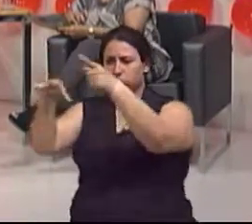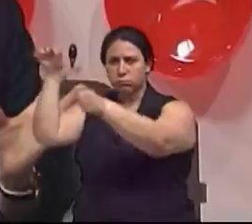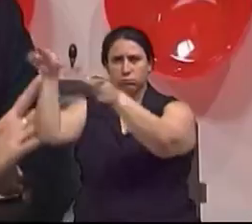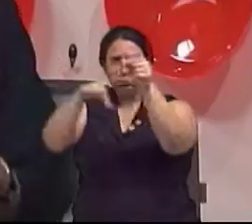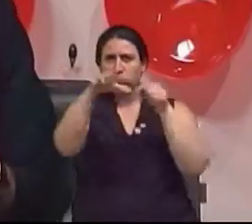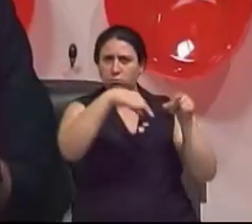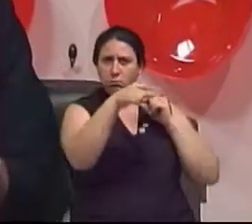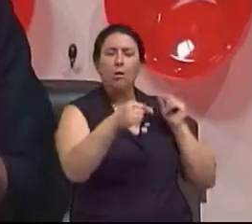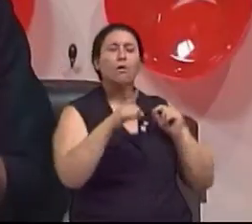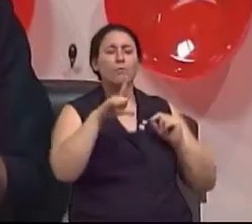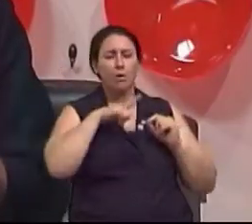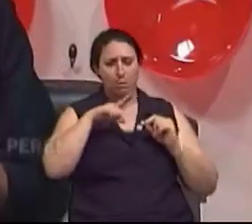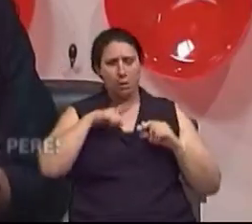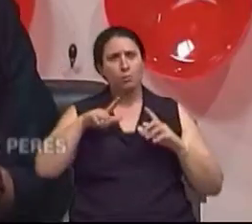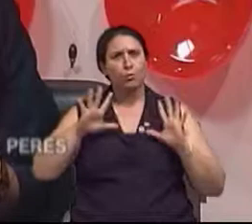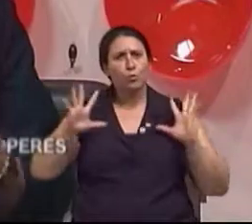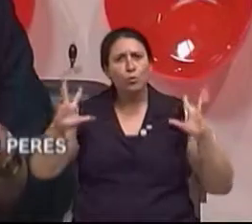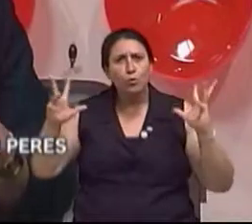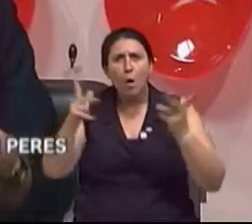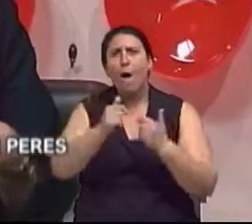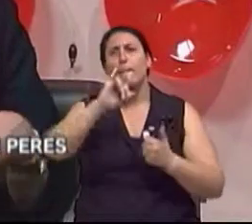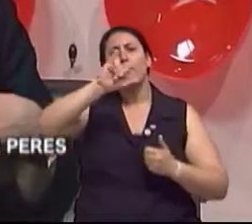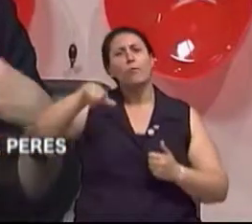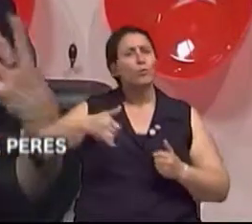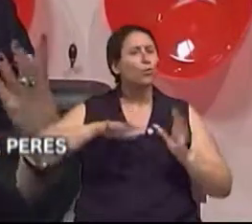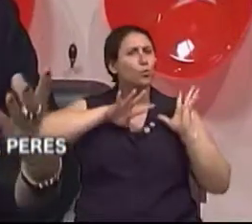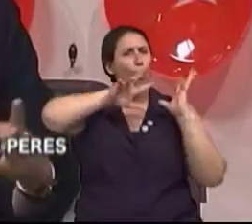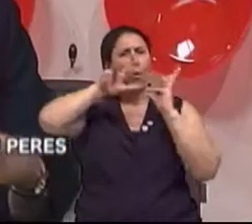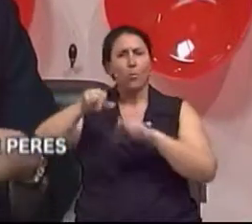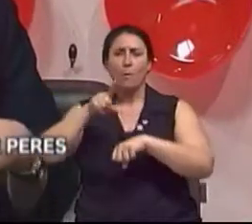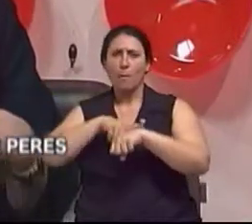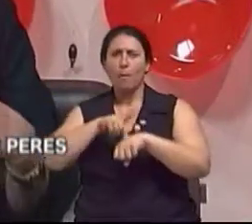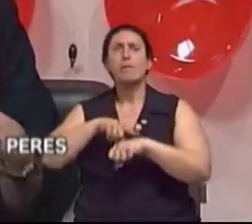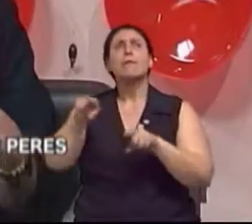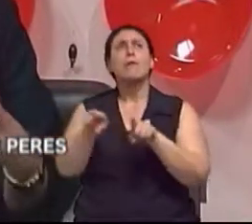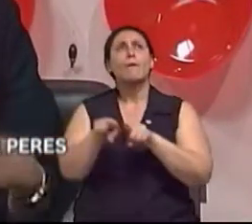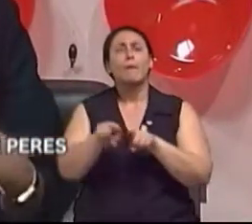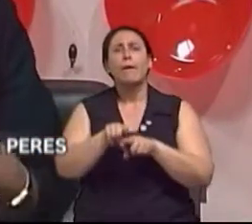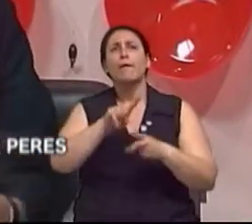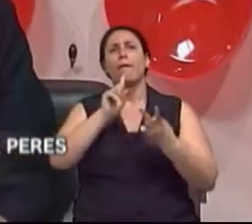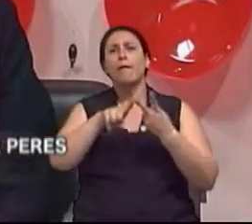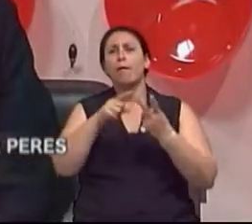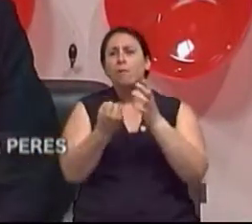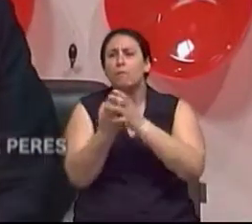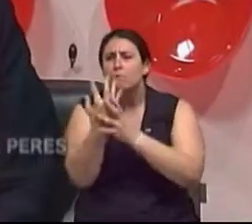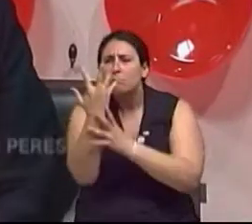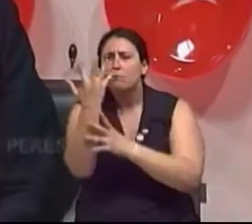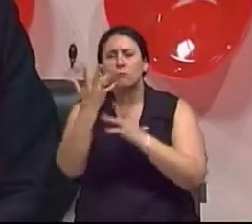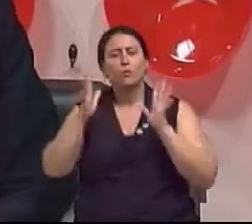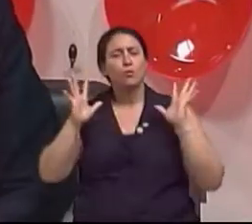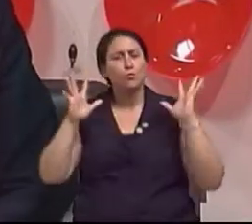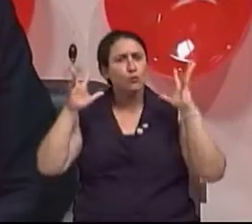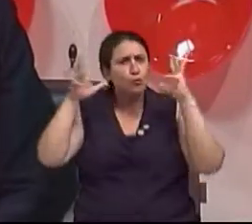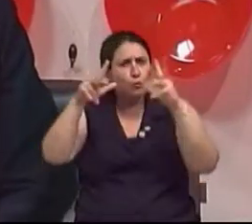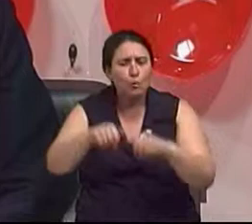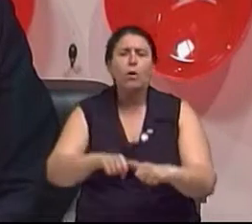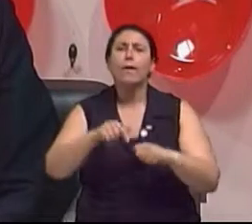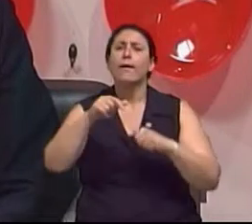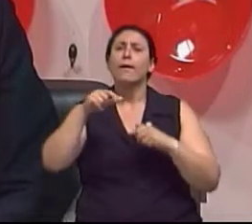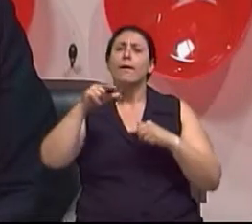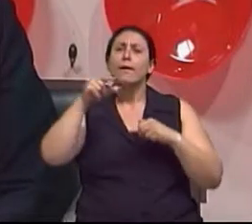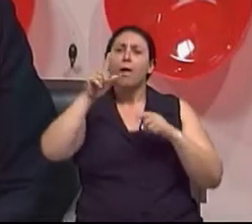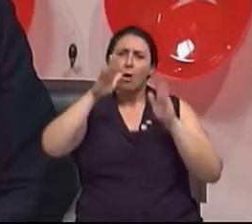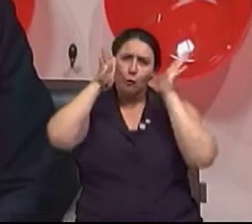todos os eventos. Que, enfim, vai ser uma coisa, os arranjos, tudo, tudo voltado, então, para